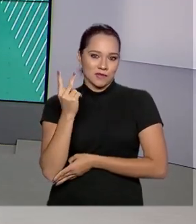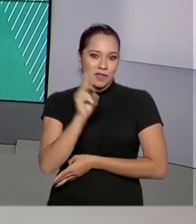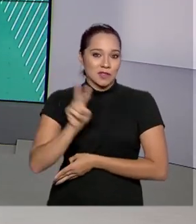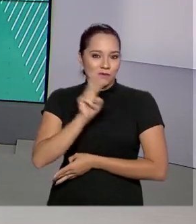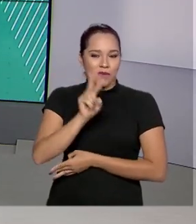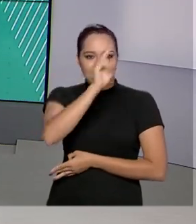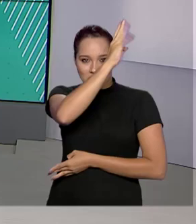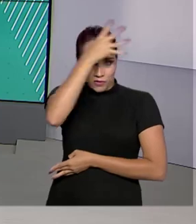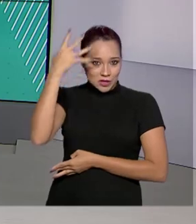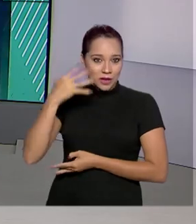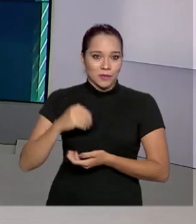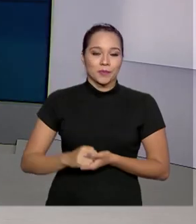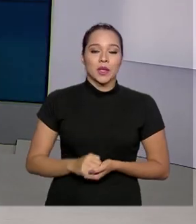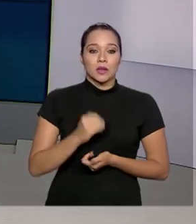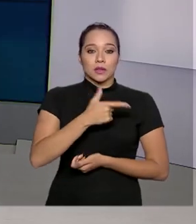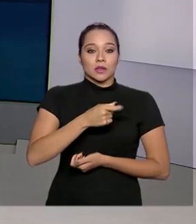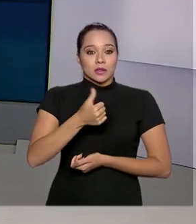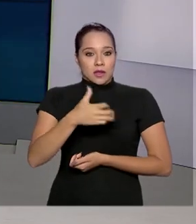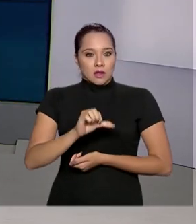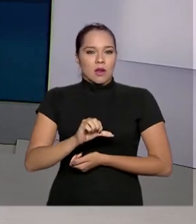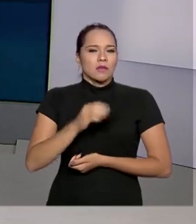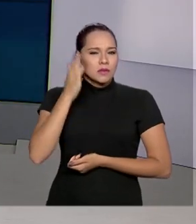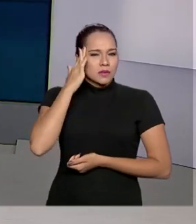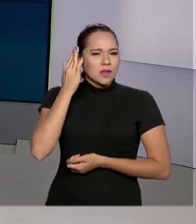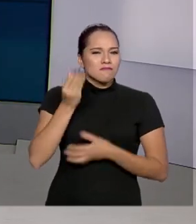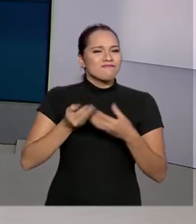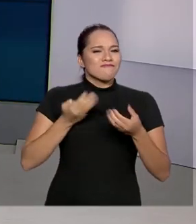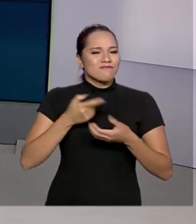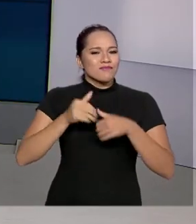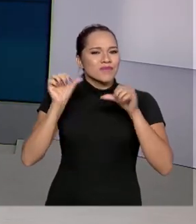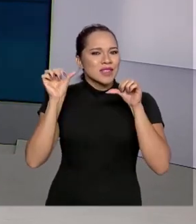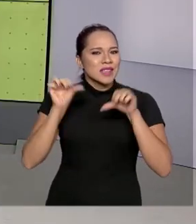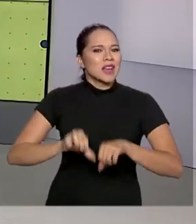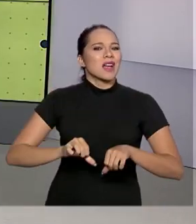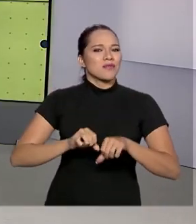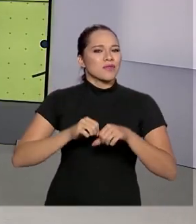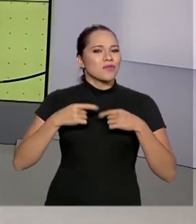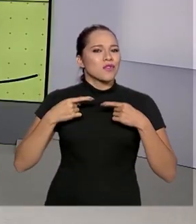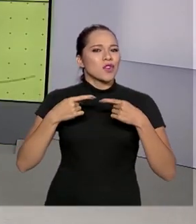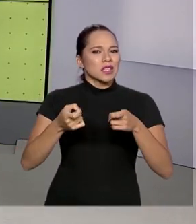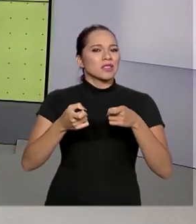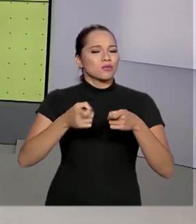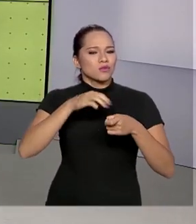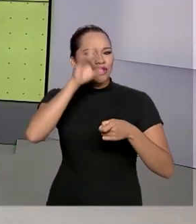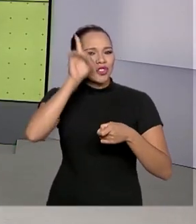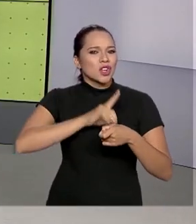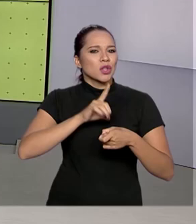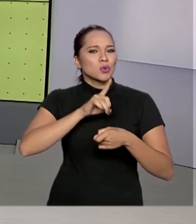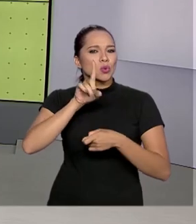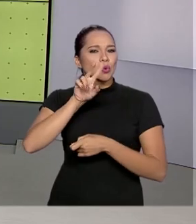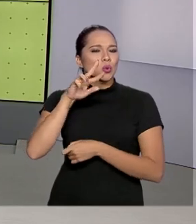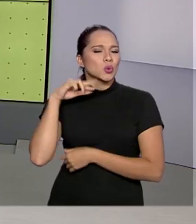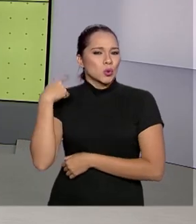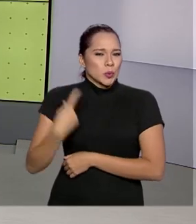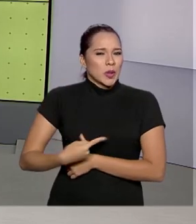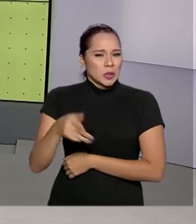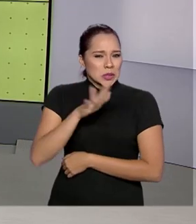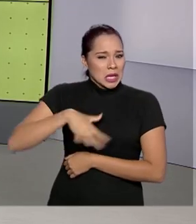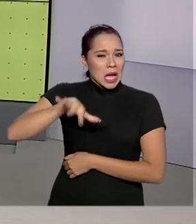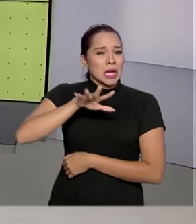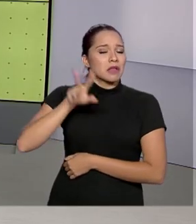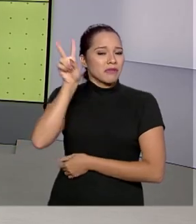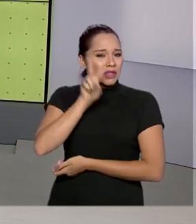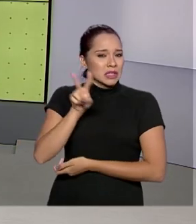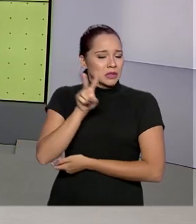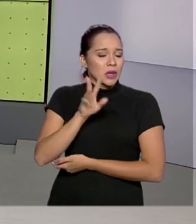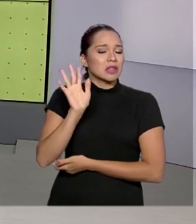o Comitê reconheceu o cenário de grave e generalizada violação de direitos humanos no território venezuelano, o